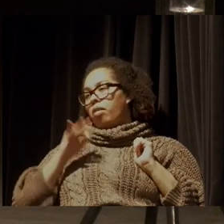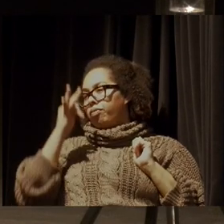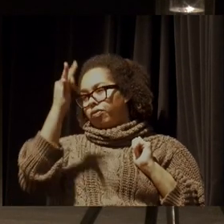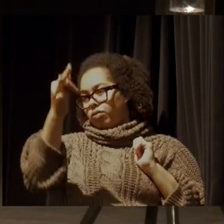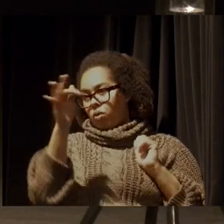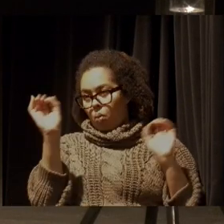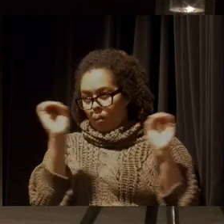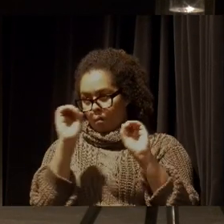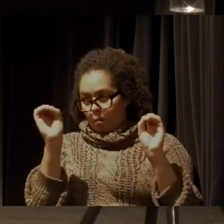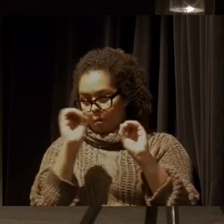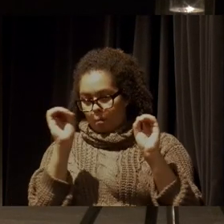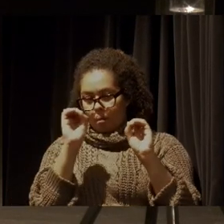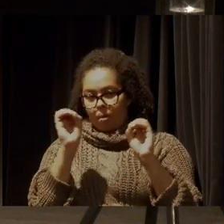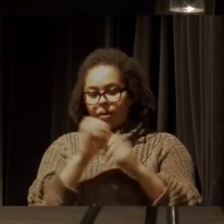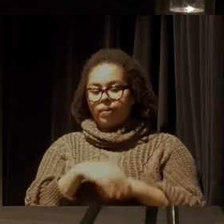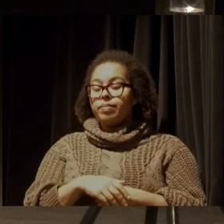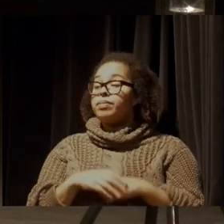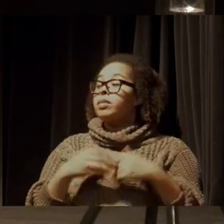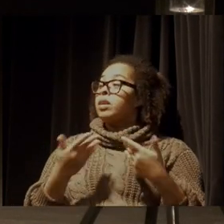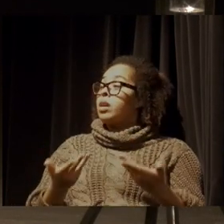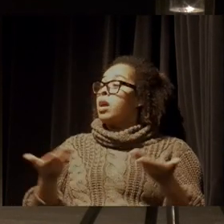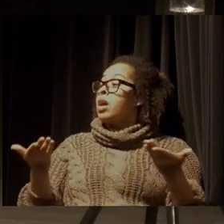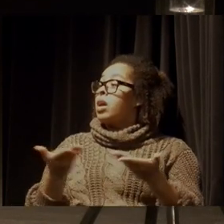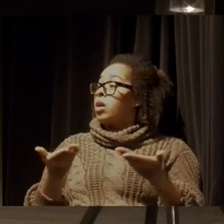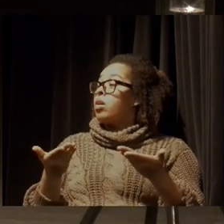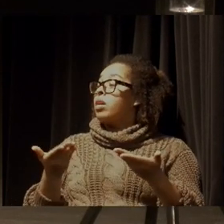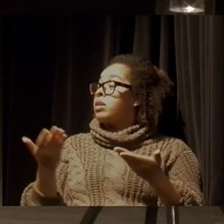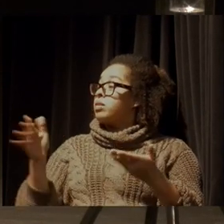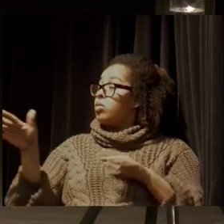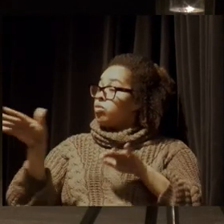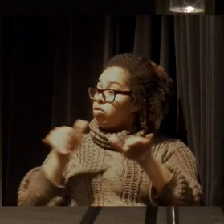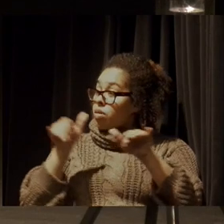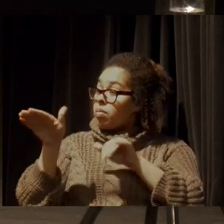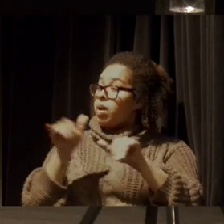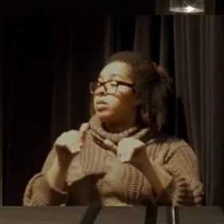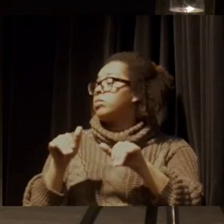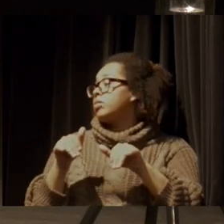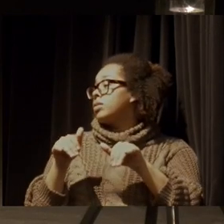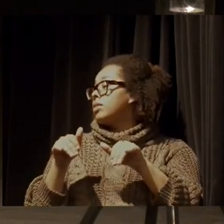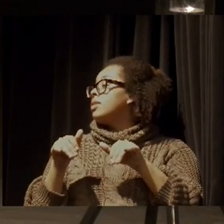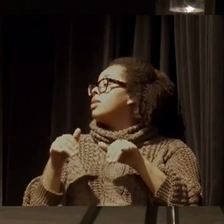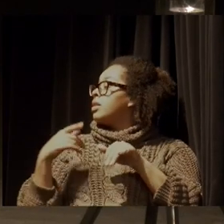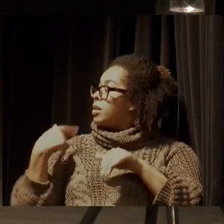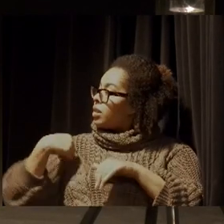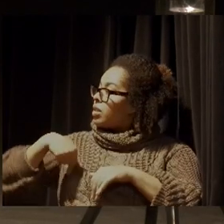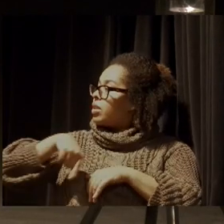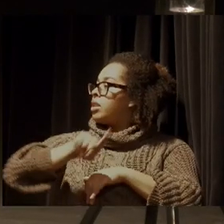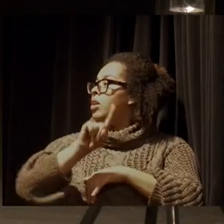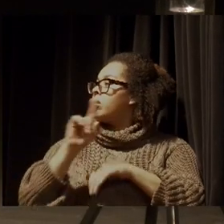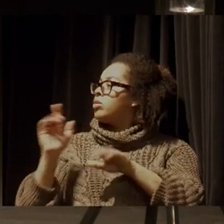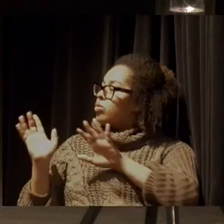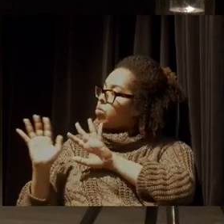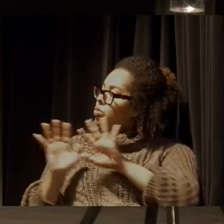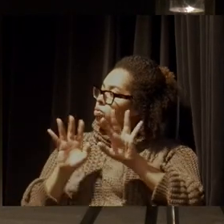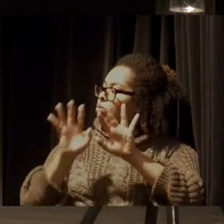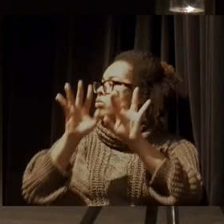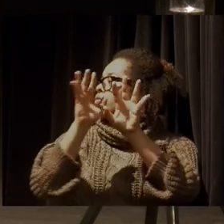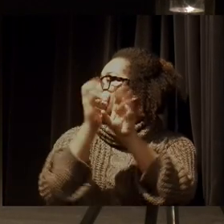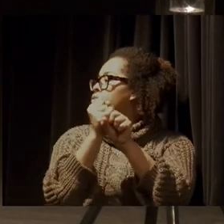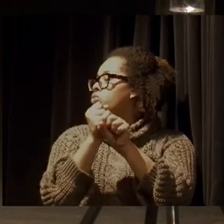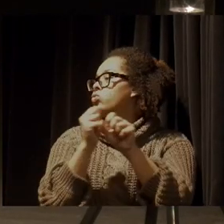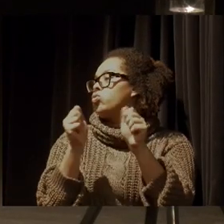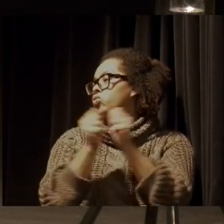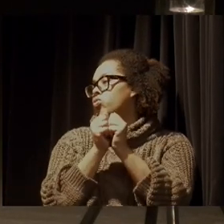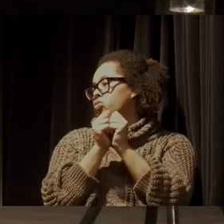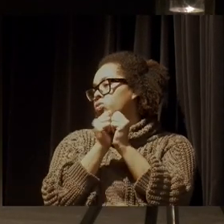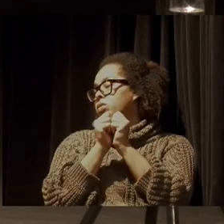o chamado é esse, para que nos unamos, que a gente possa estar todo